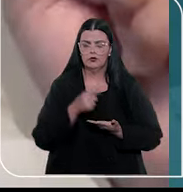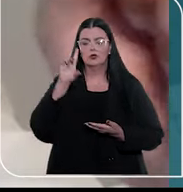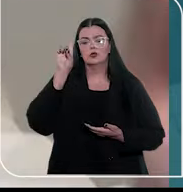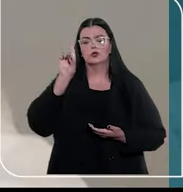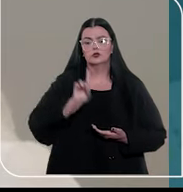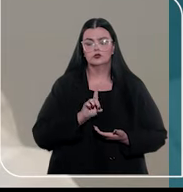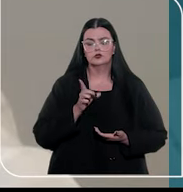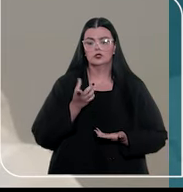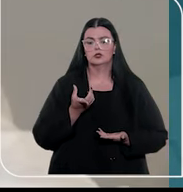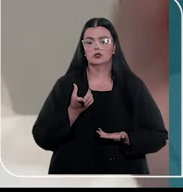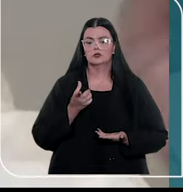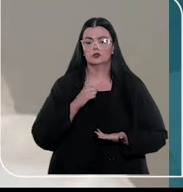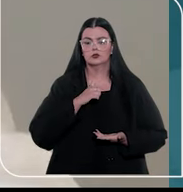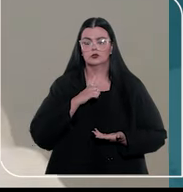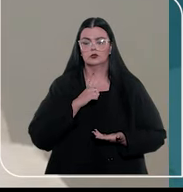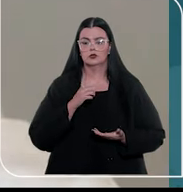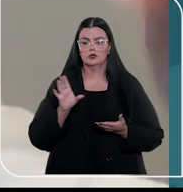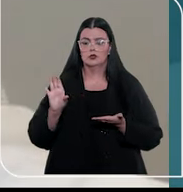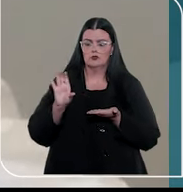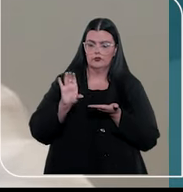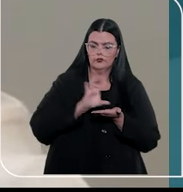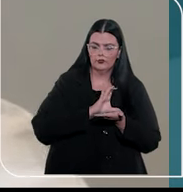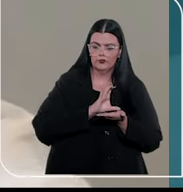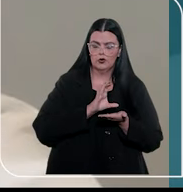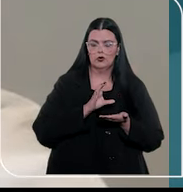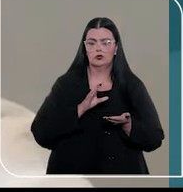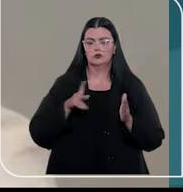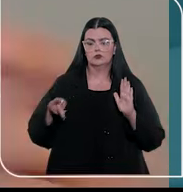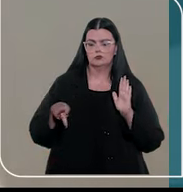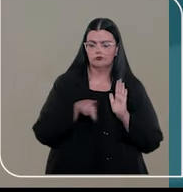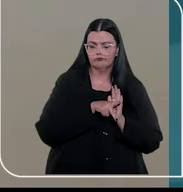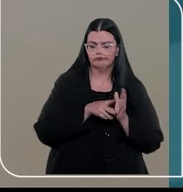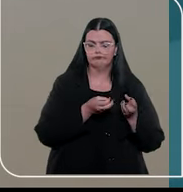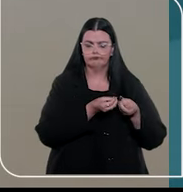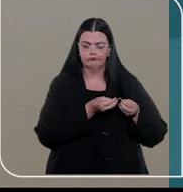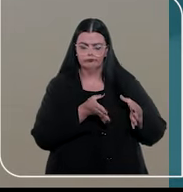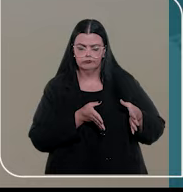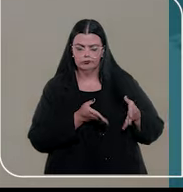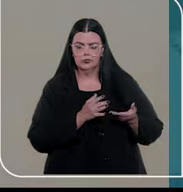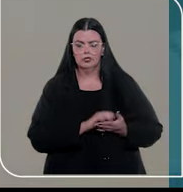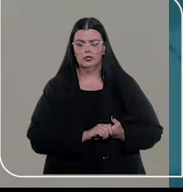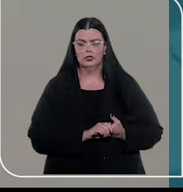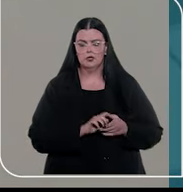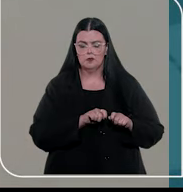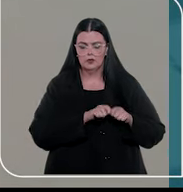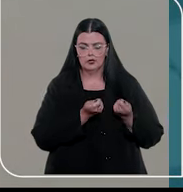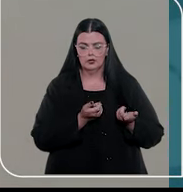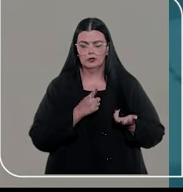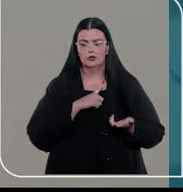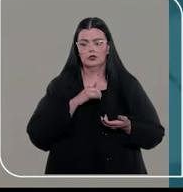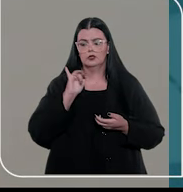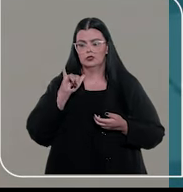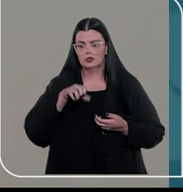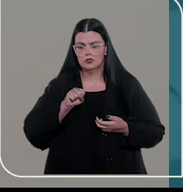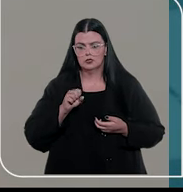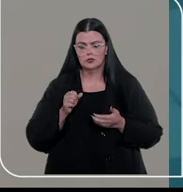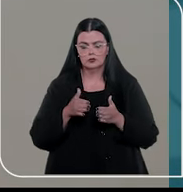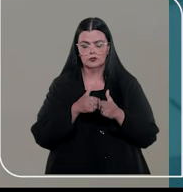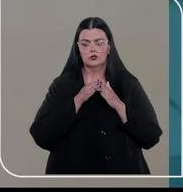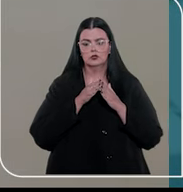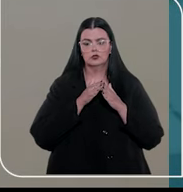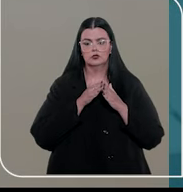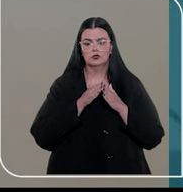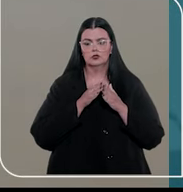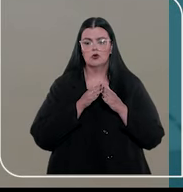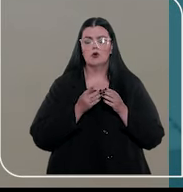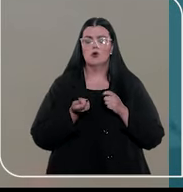se eu tenho direito a ter uma restituição de um bem que veio estragado, se eu tenho direito a buscar junto ao INSS um